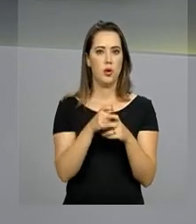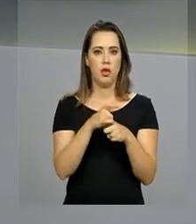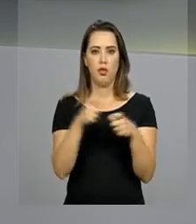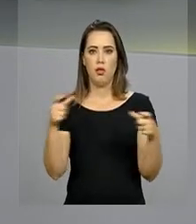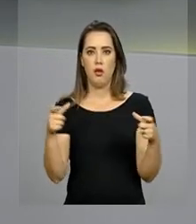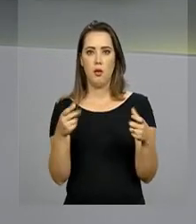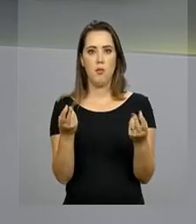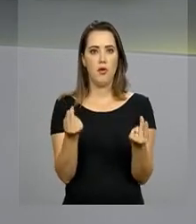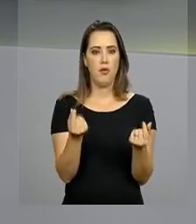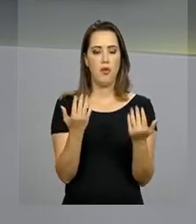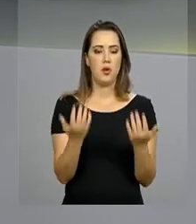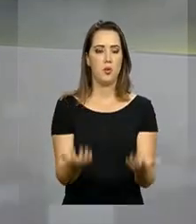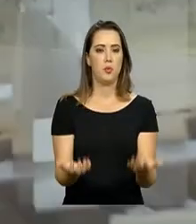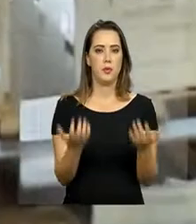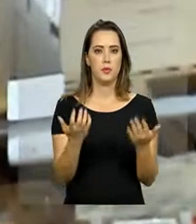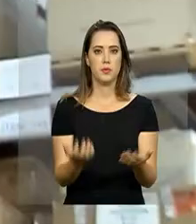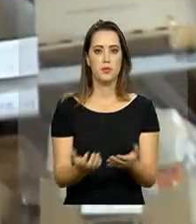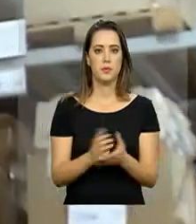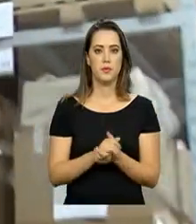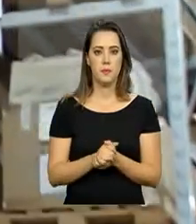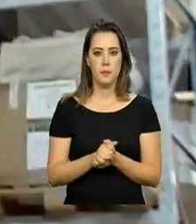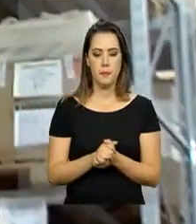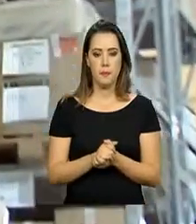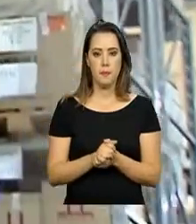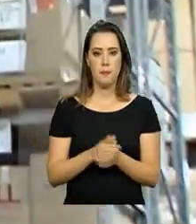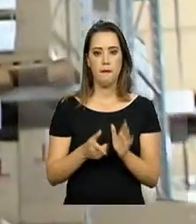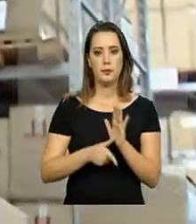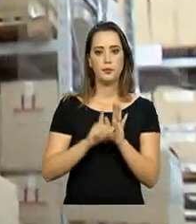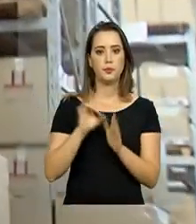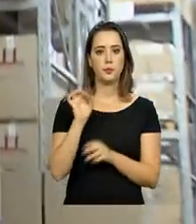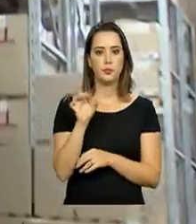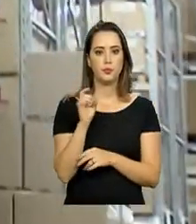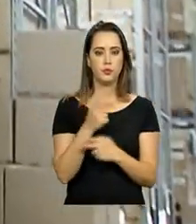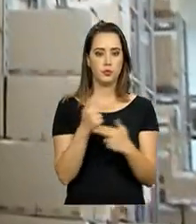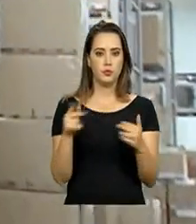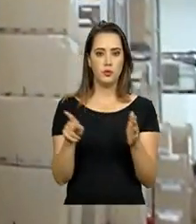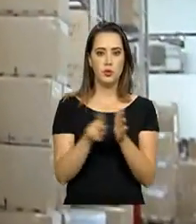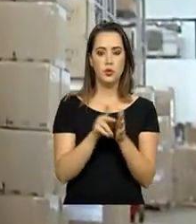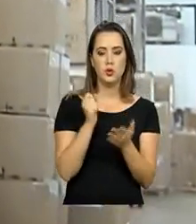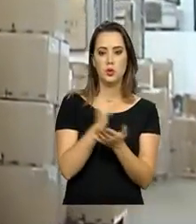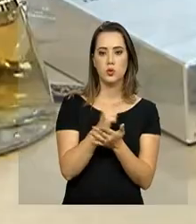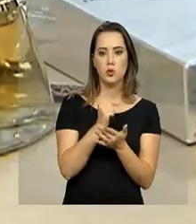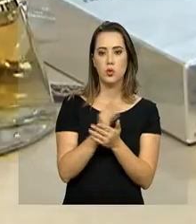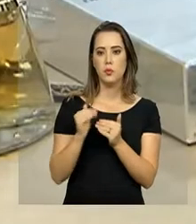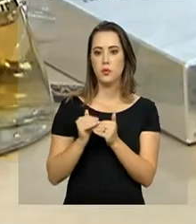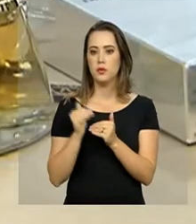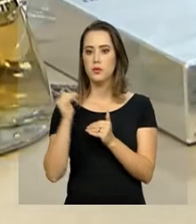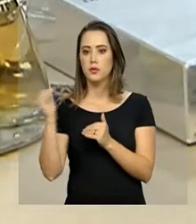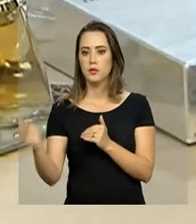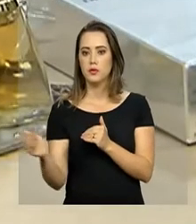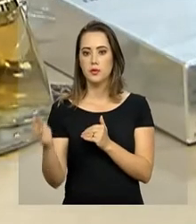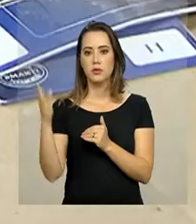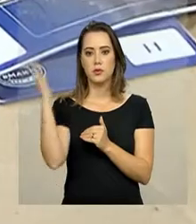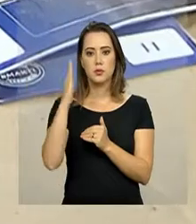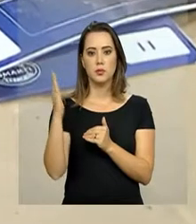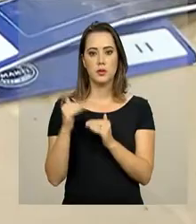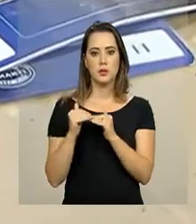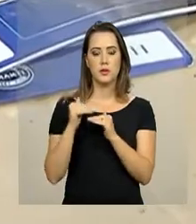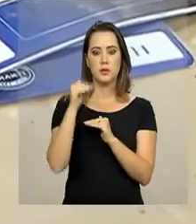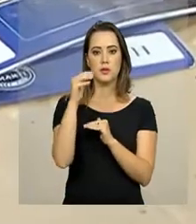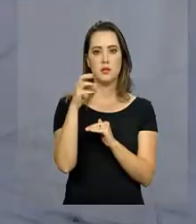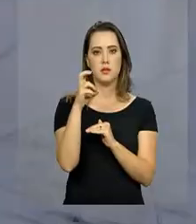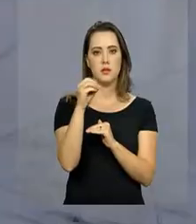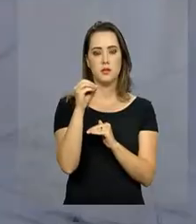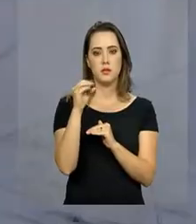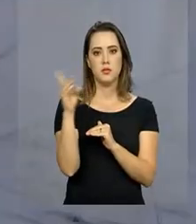valor ou de peso. Antes, apenas as mercadorias compradas no exterior, que custavam mais de 50